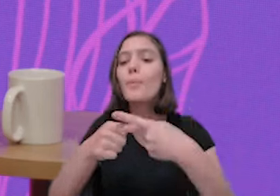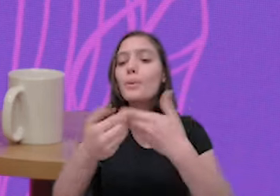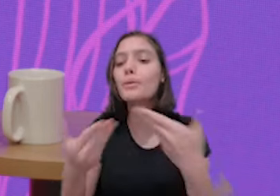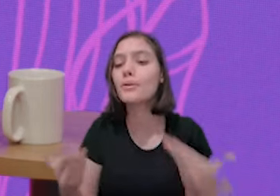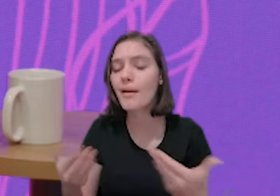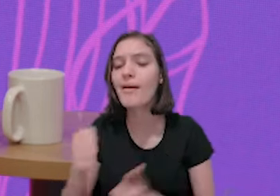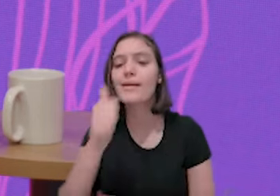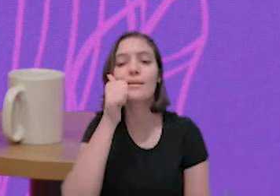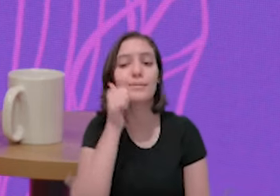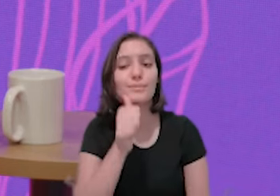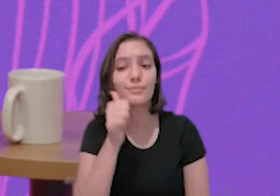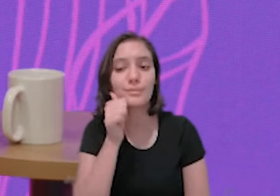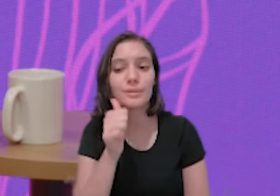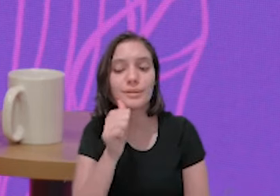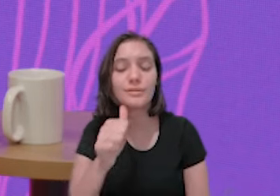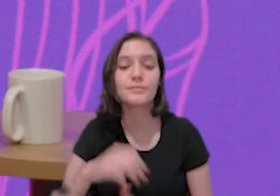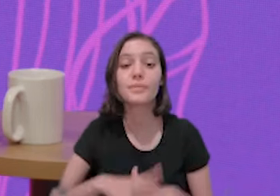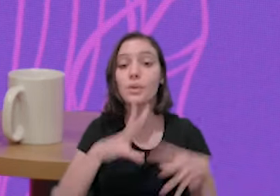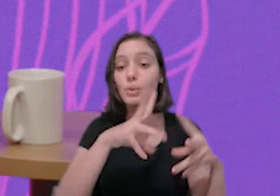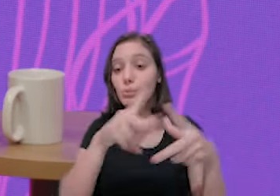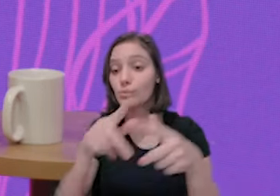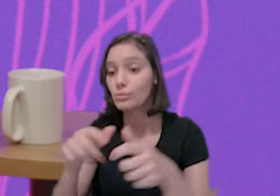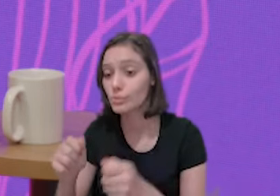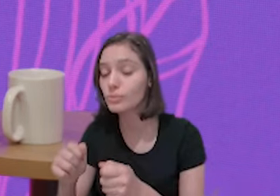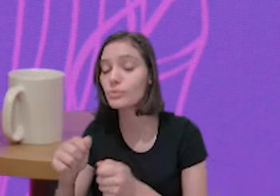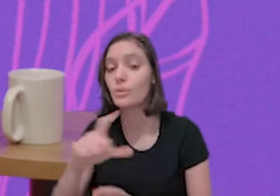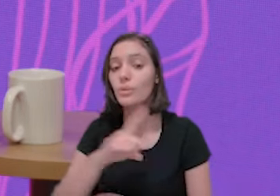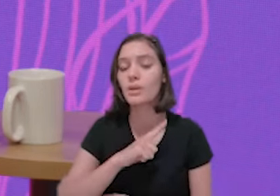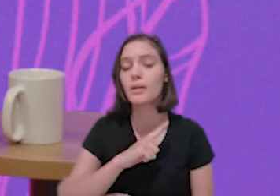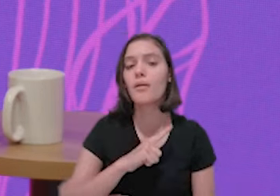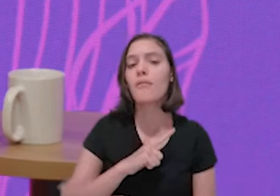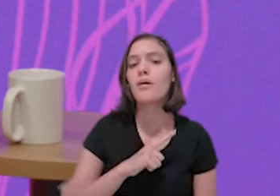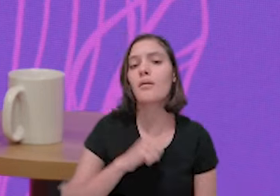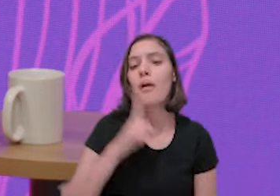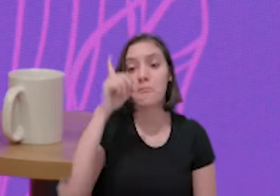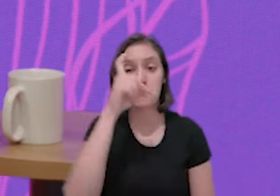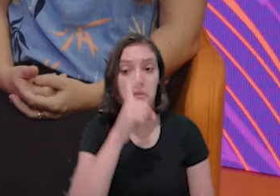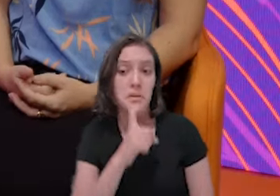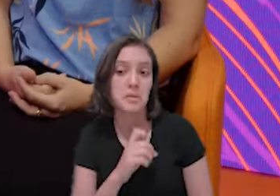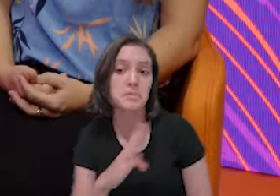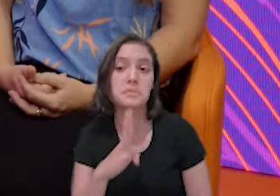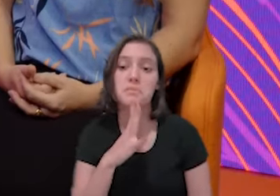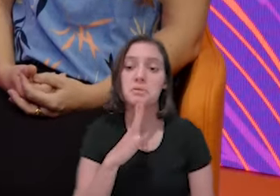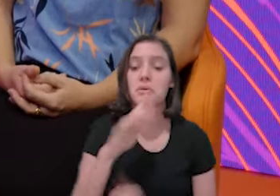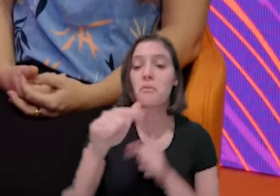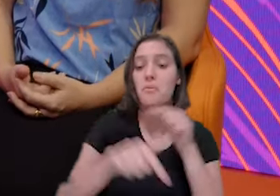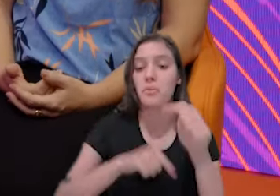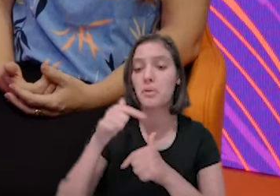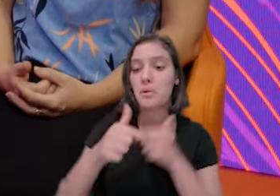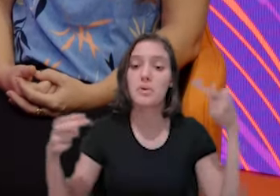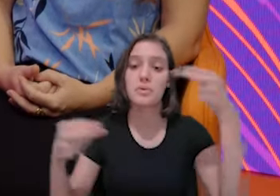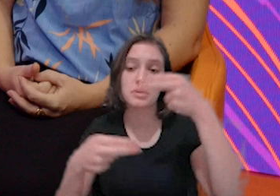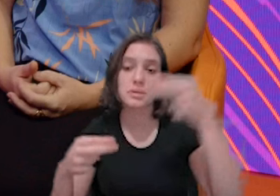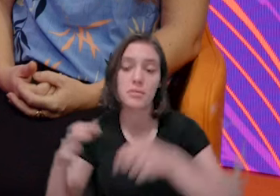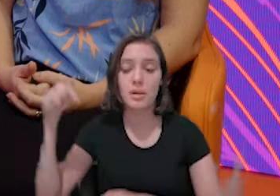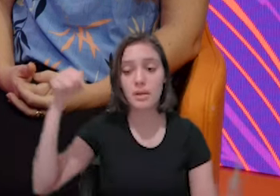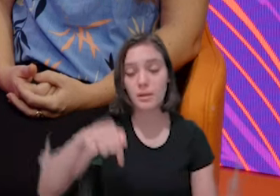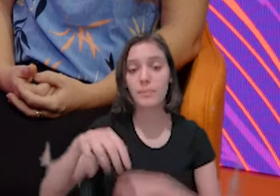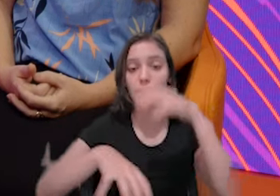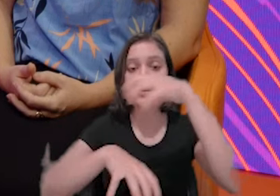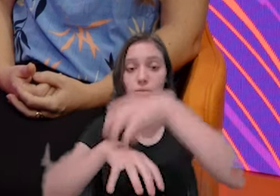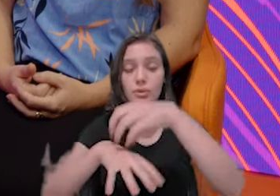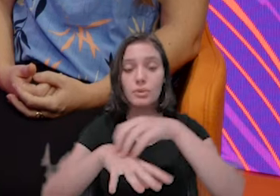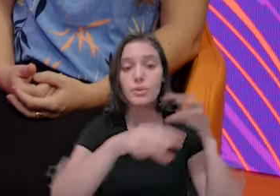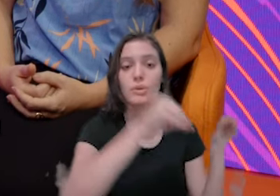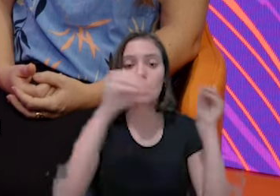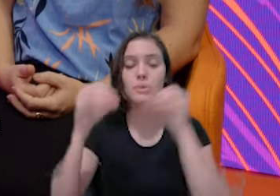conhecer o trabalho do Sebrae aqui e do Centro de Imigrantes, por que que vai ser atendido? Então, a Milede é uma linda, ela faz, assim,